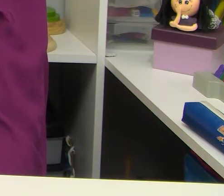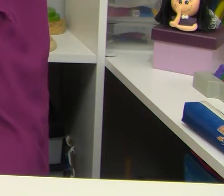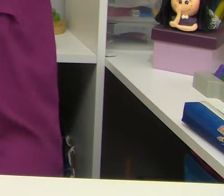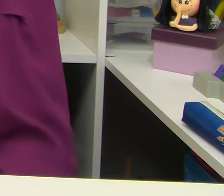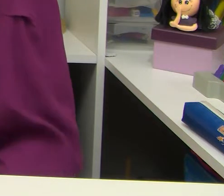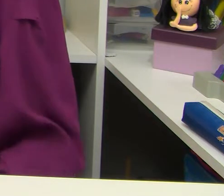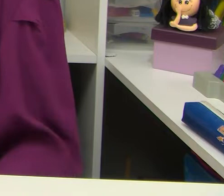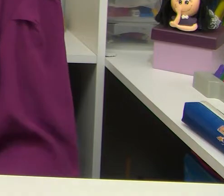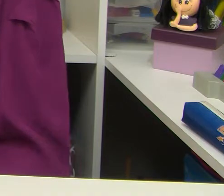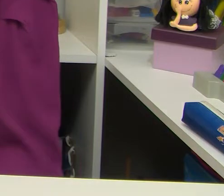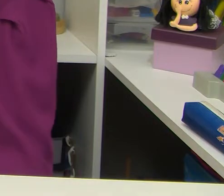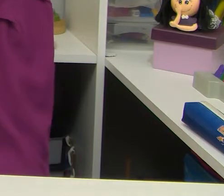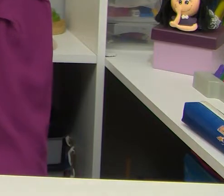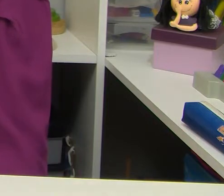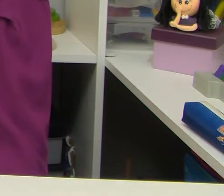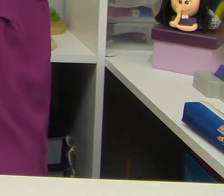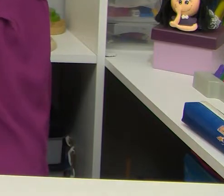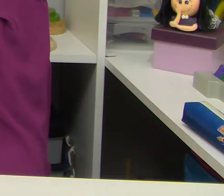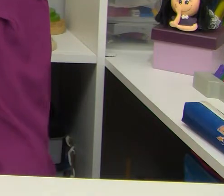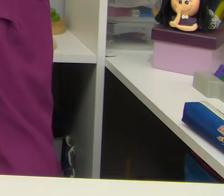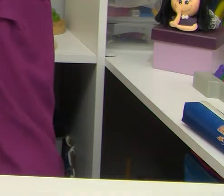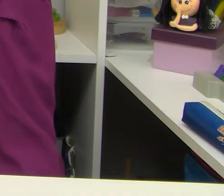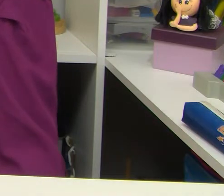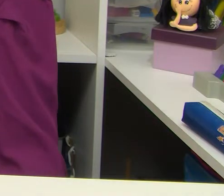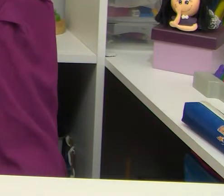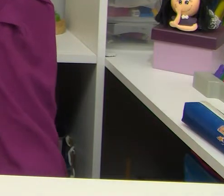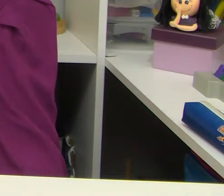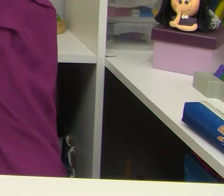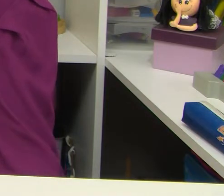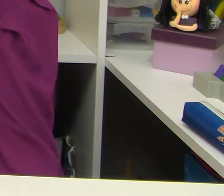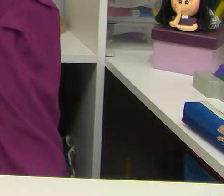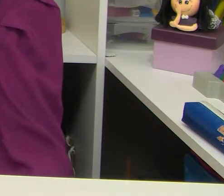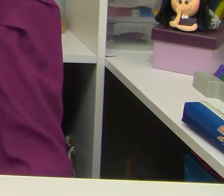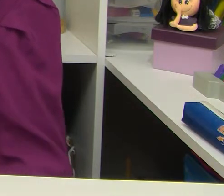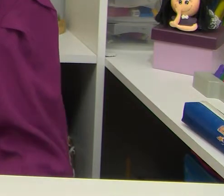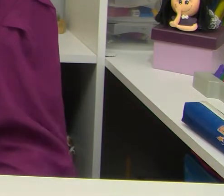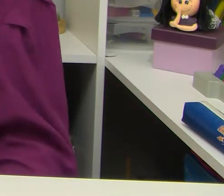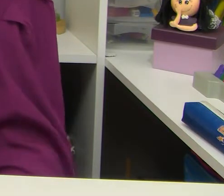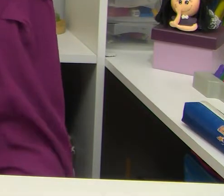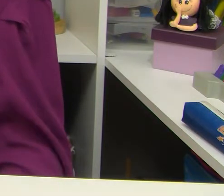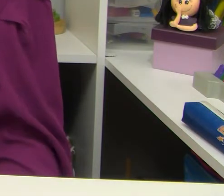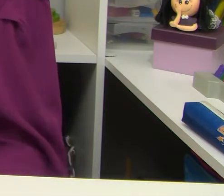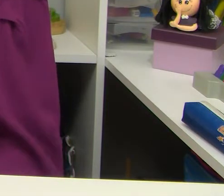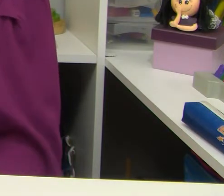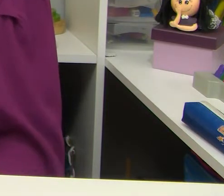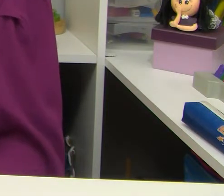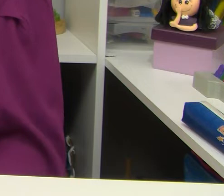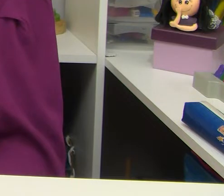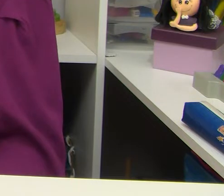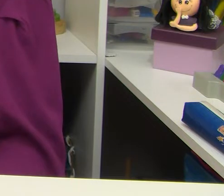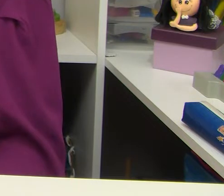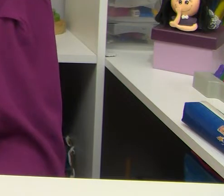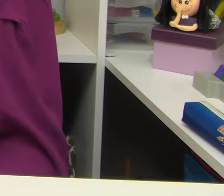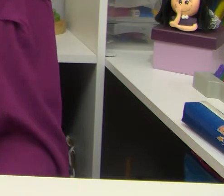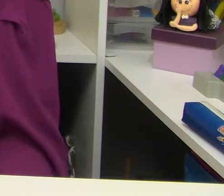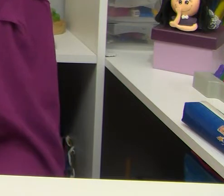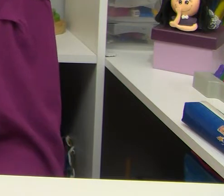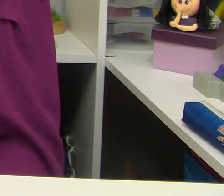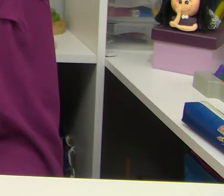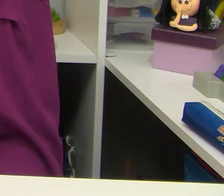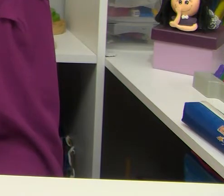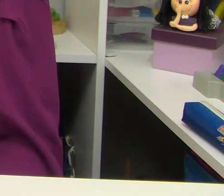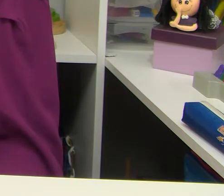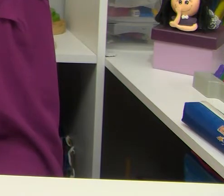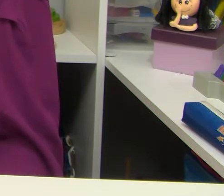Aí decidi empreender em 2018, trabalhei um ano sem a regulamentação e decidi